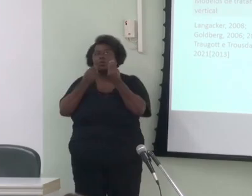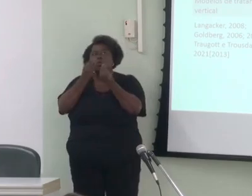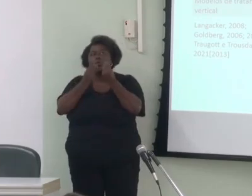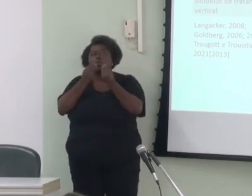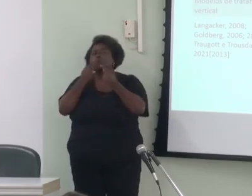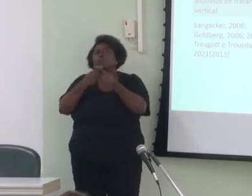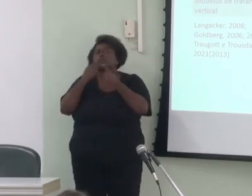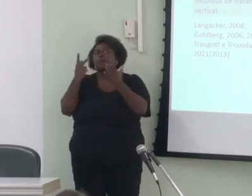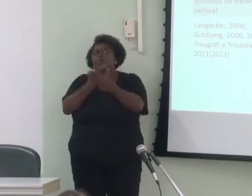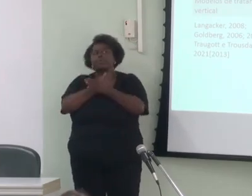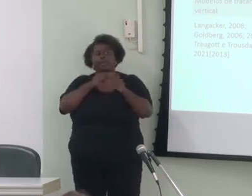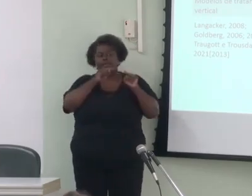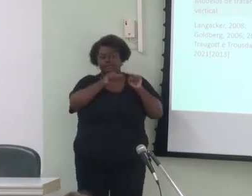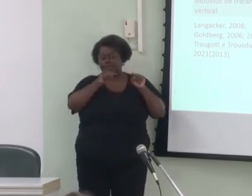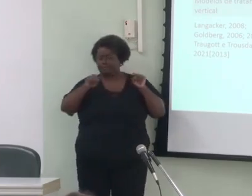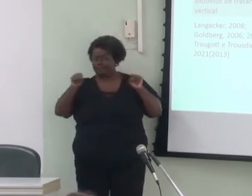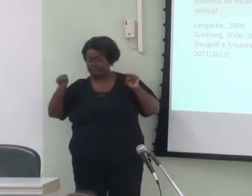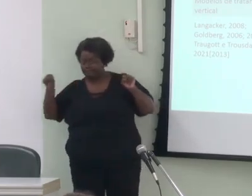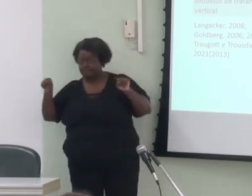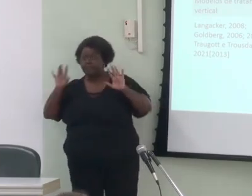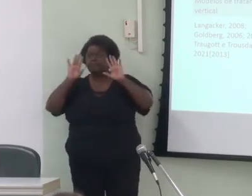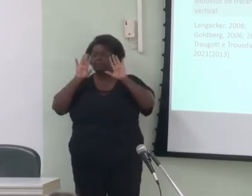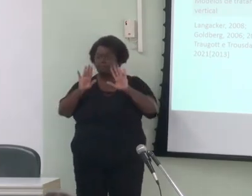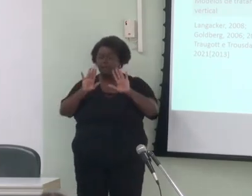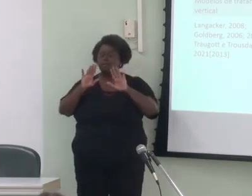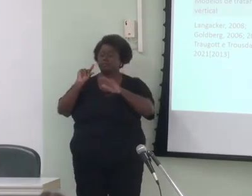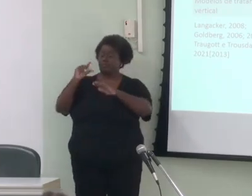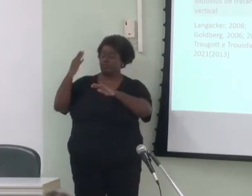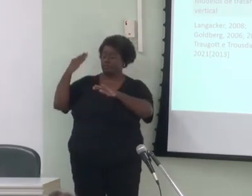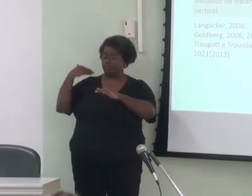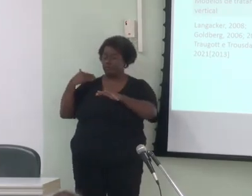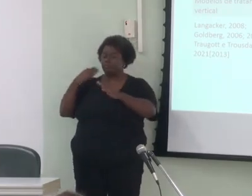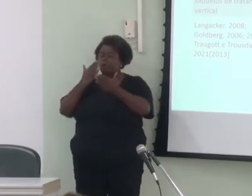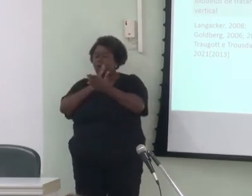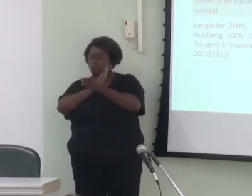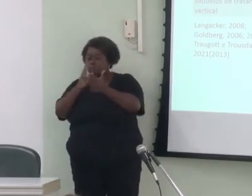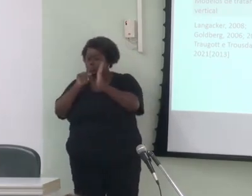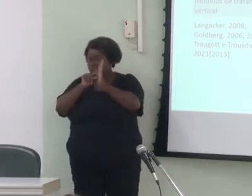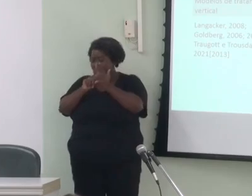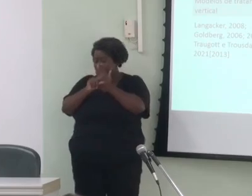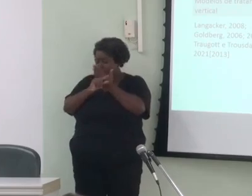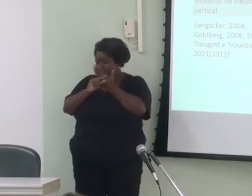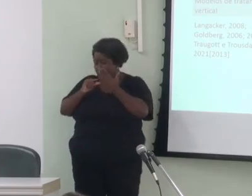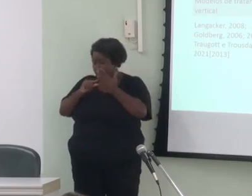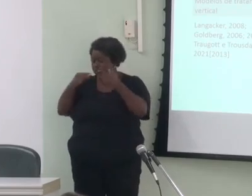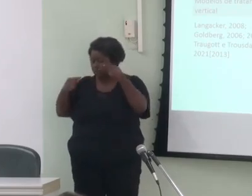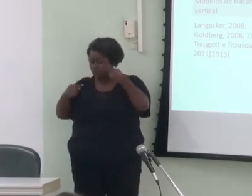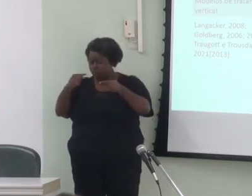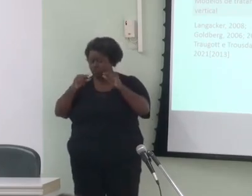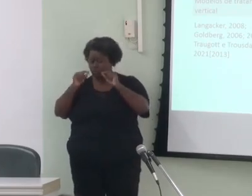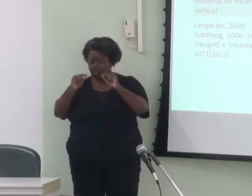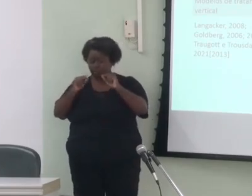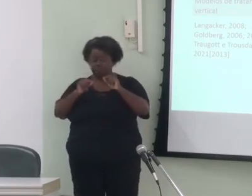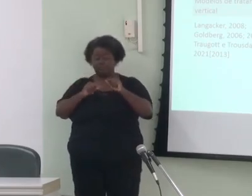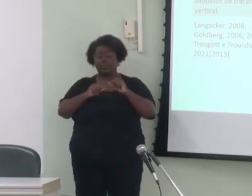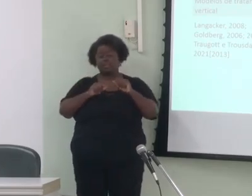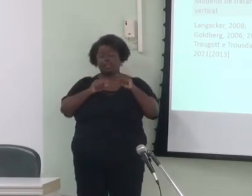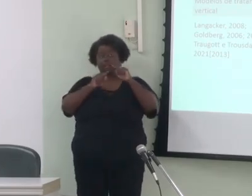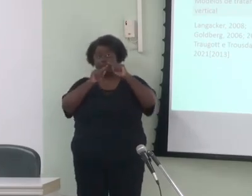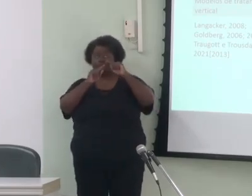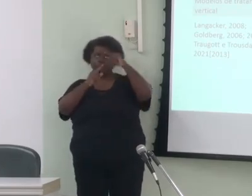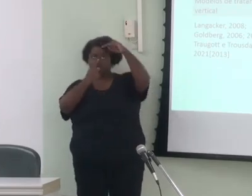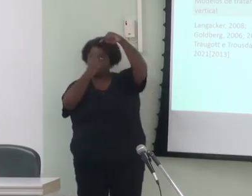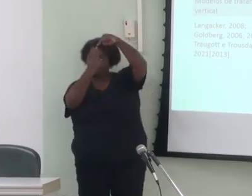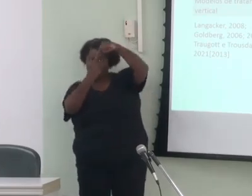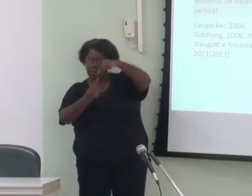Mais recentemente autores discutem ainda que na verdade elos horizontais e verticais seriam motivados